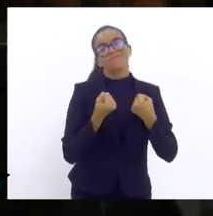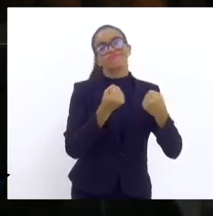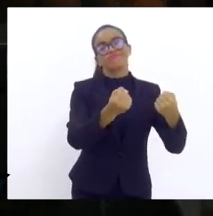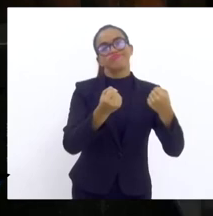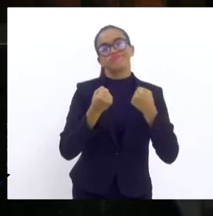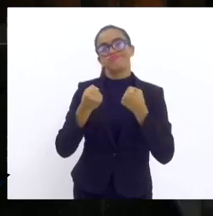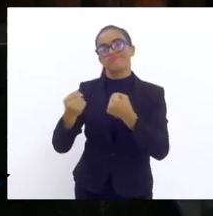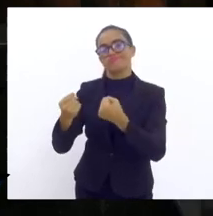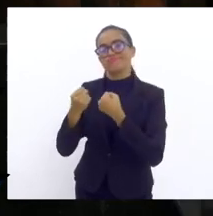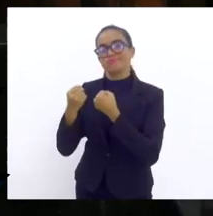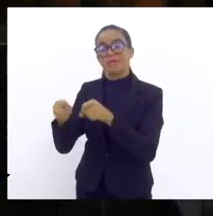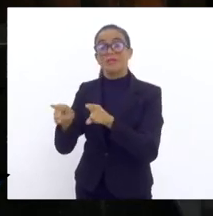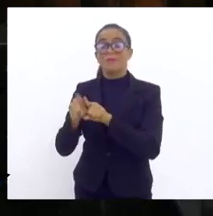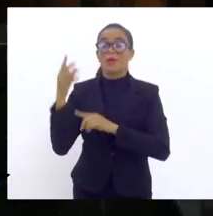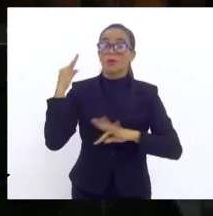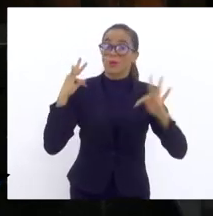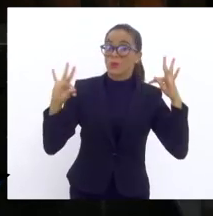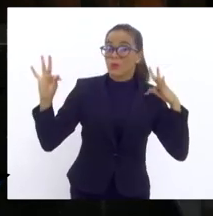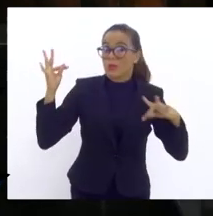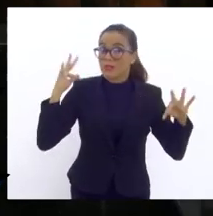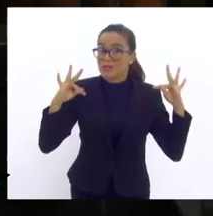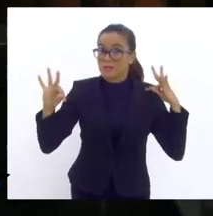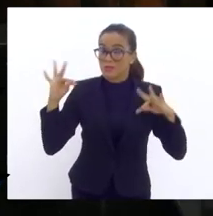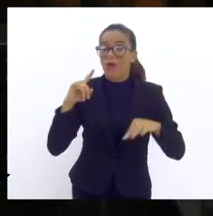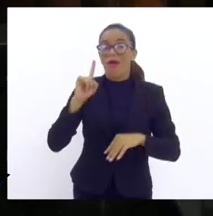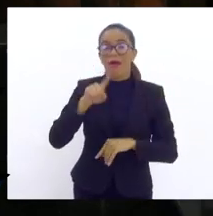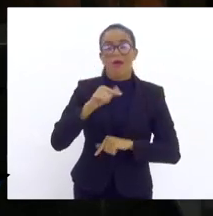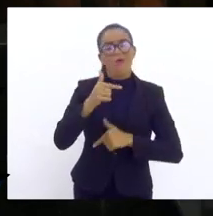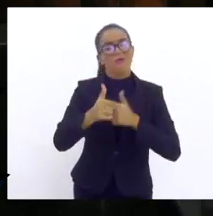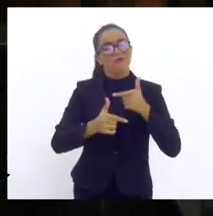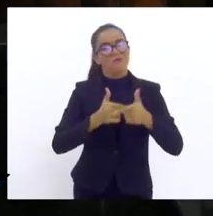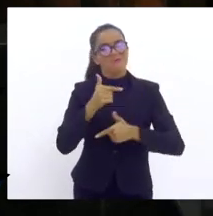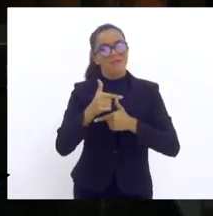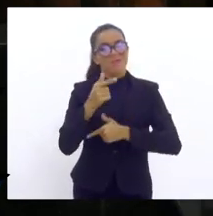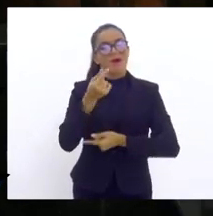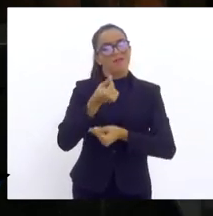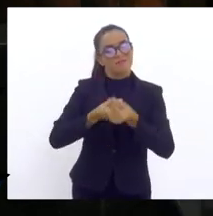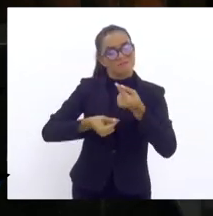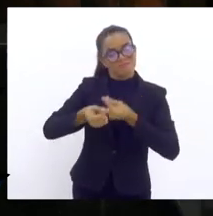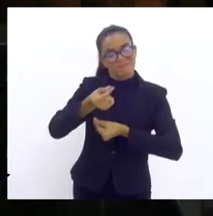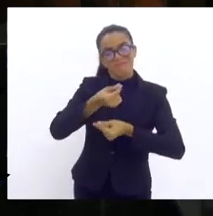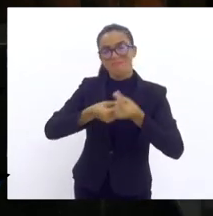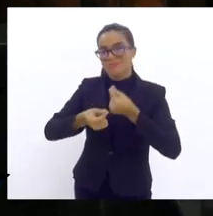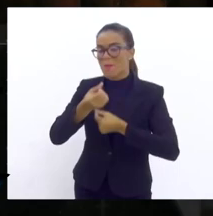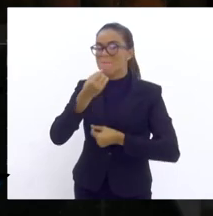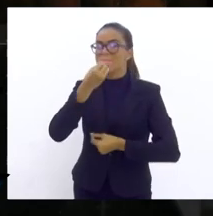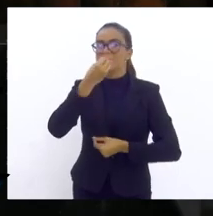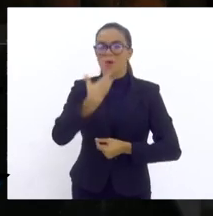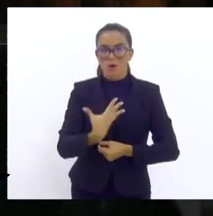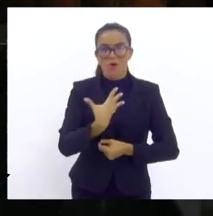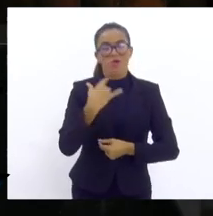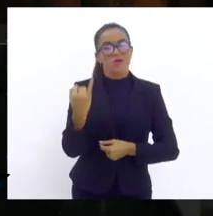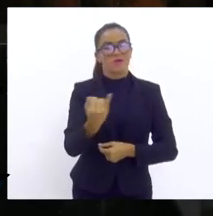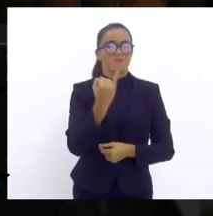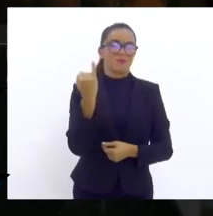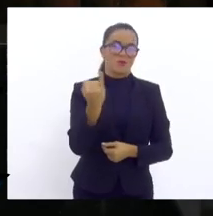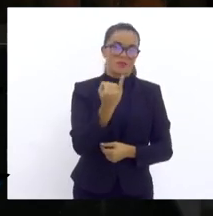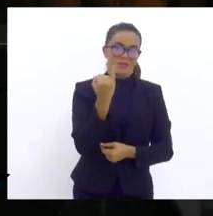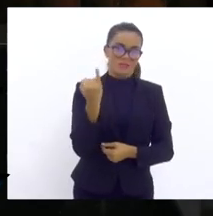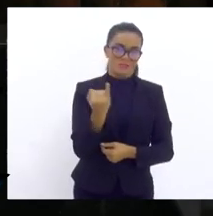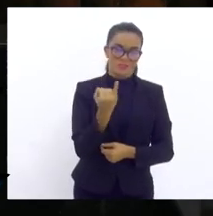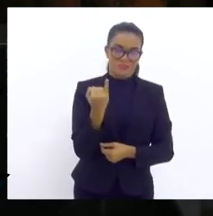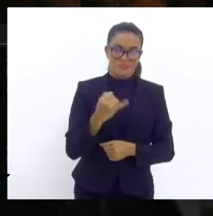nosso turismo, é uma atividade econômica muito importante,